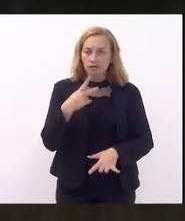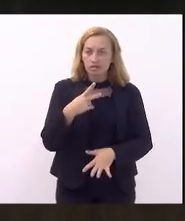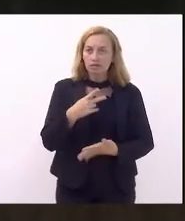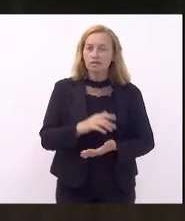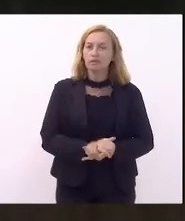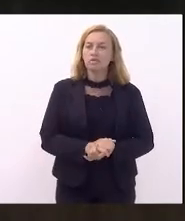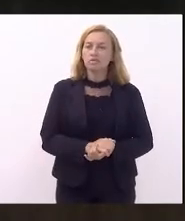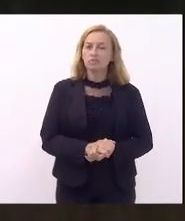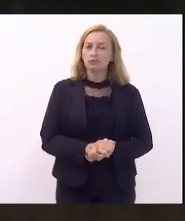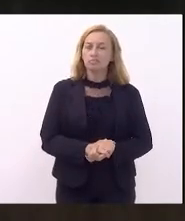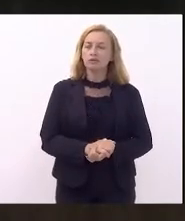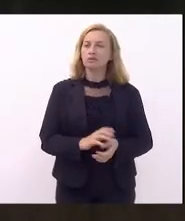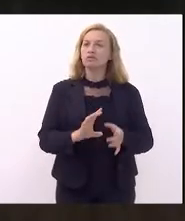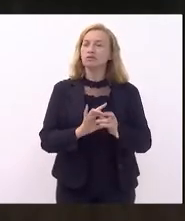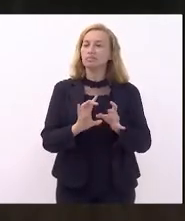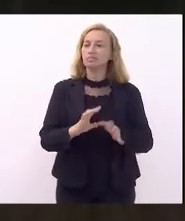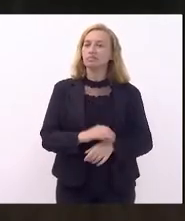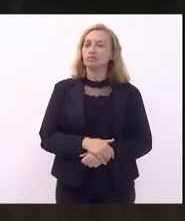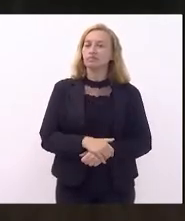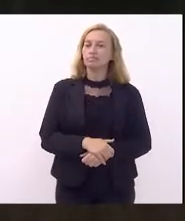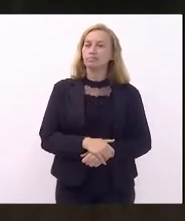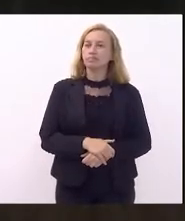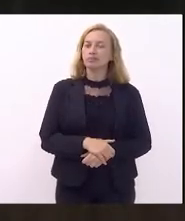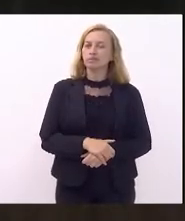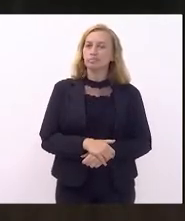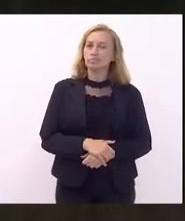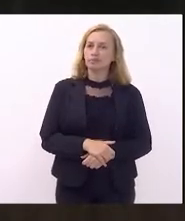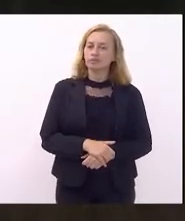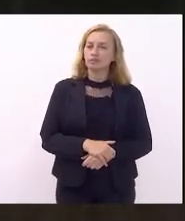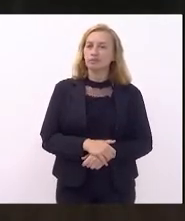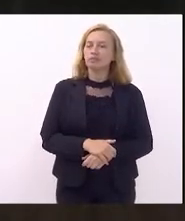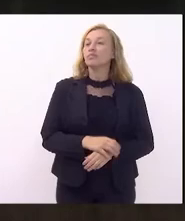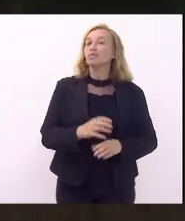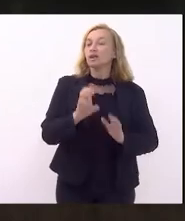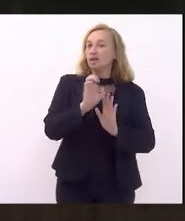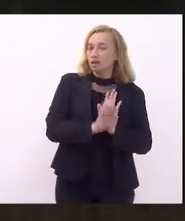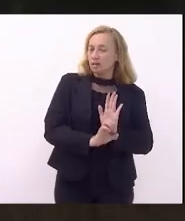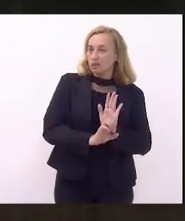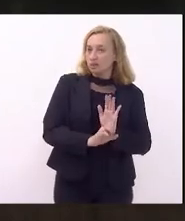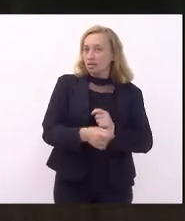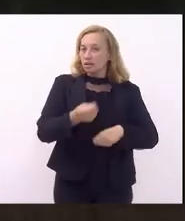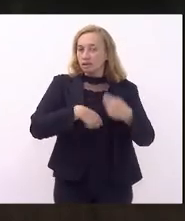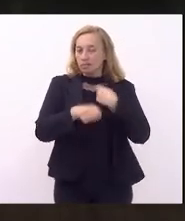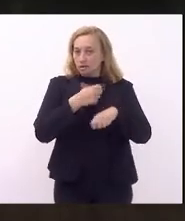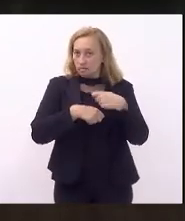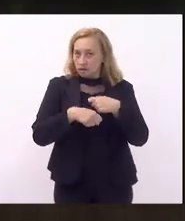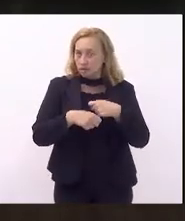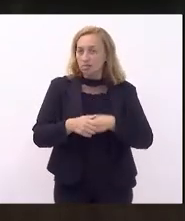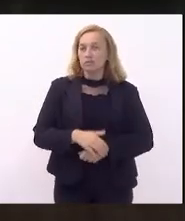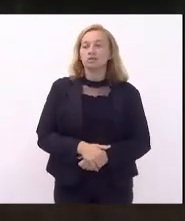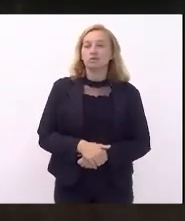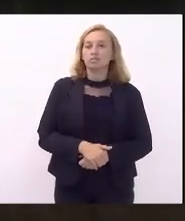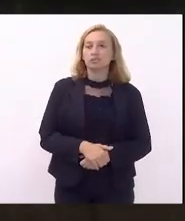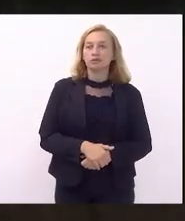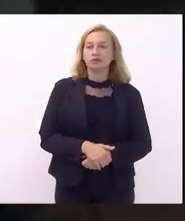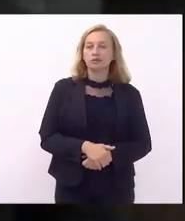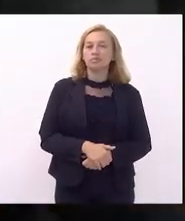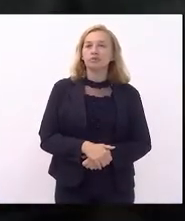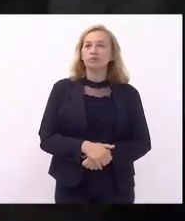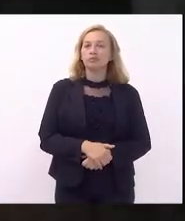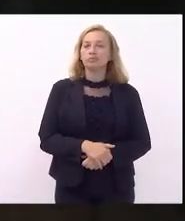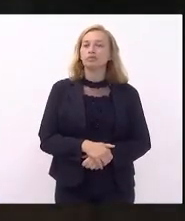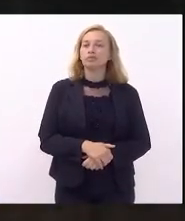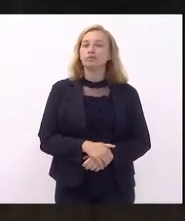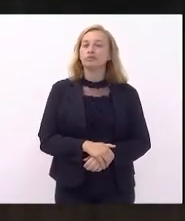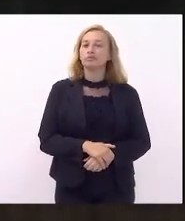disciplinamento da autocomposição e da CASC, da Câmara Administrativa de Solução de Controvérsias, o disciplinamento por lei